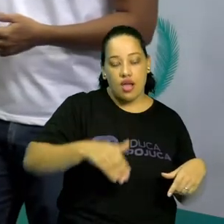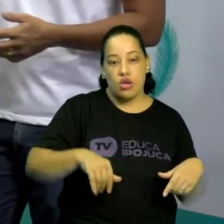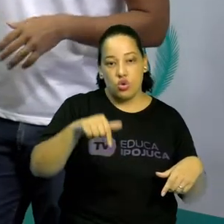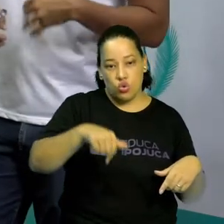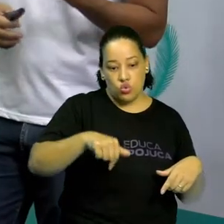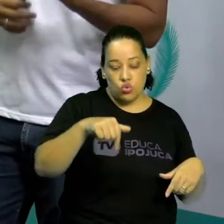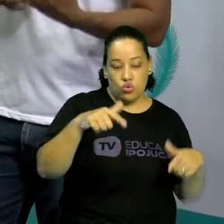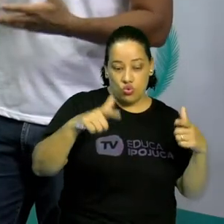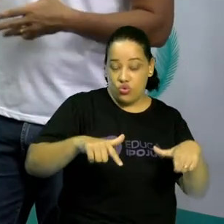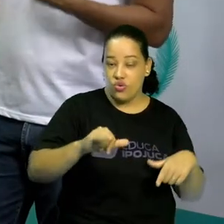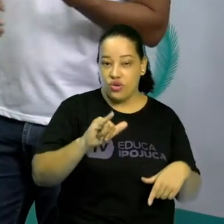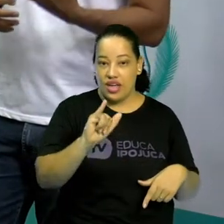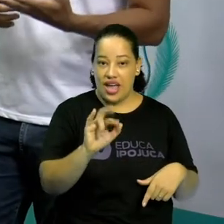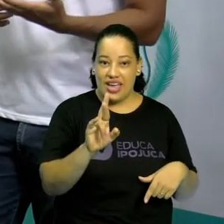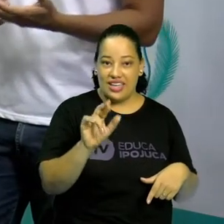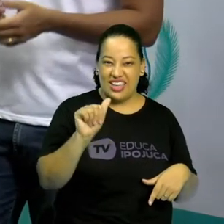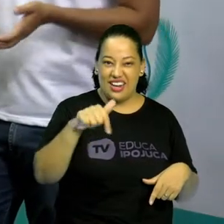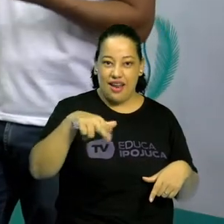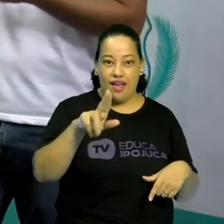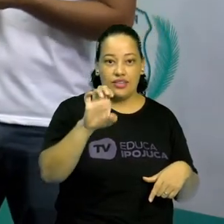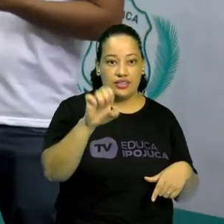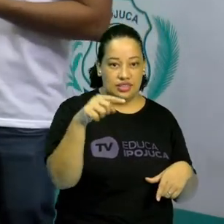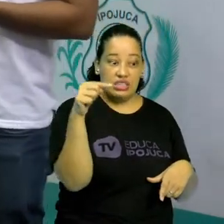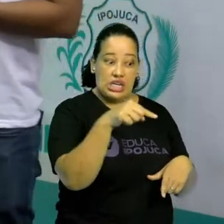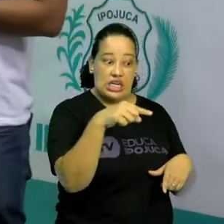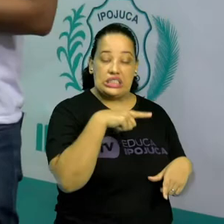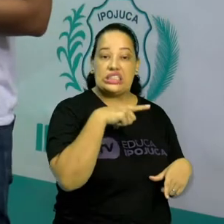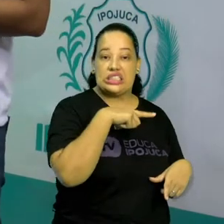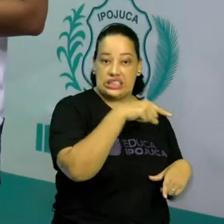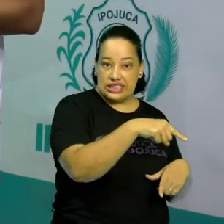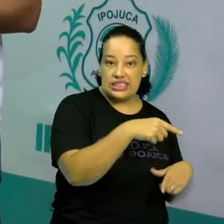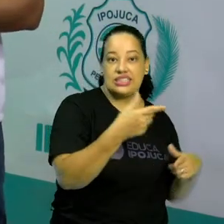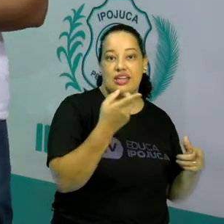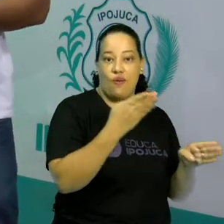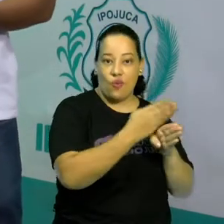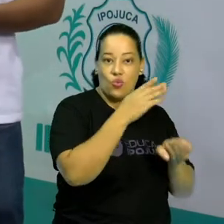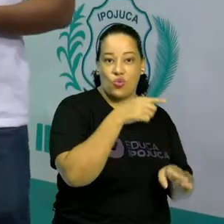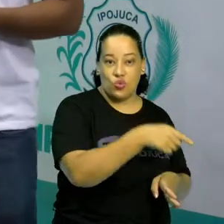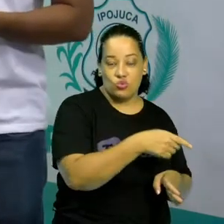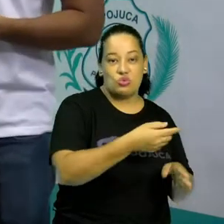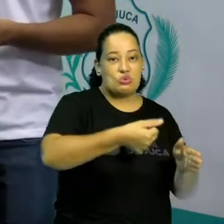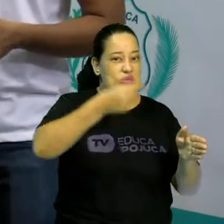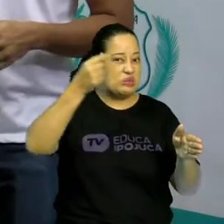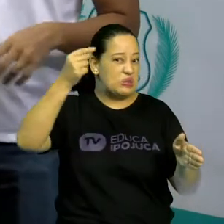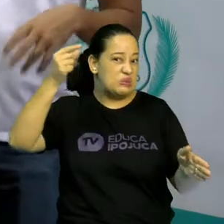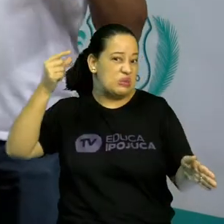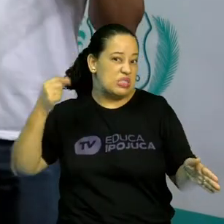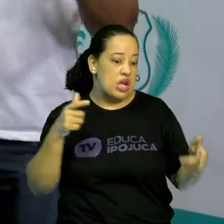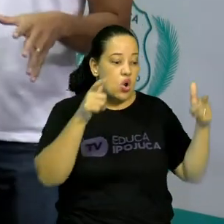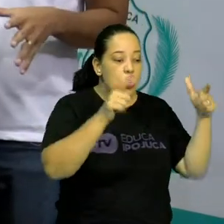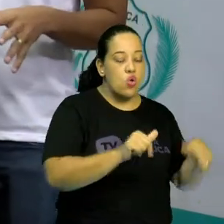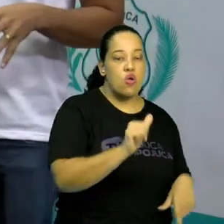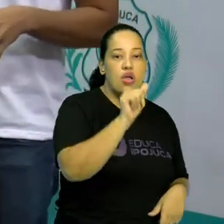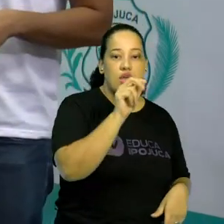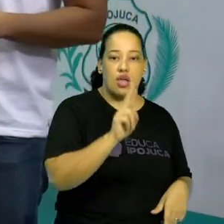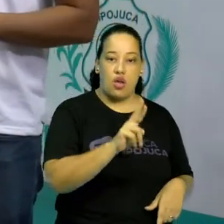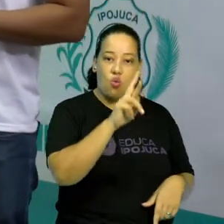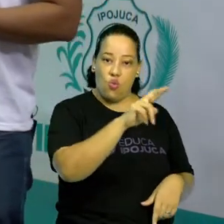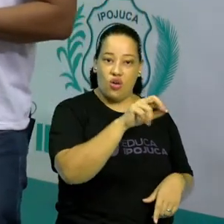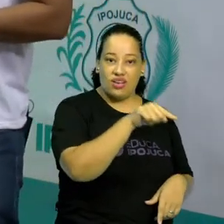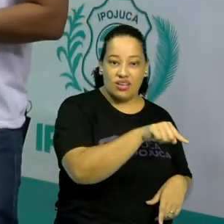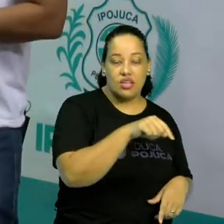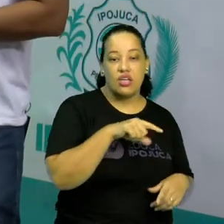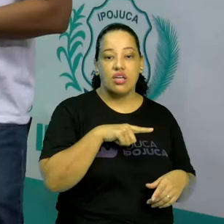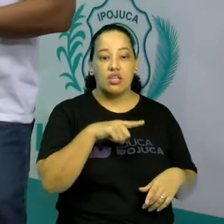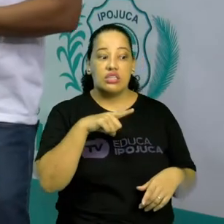origem é datada antes de 1.500 antes de Cristo, na primeira dinastia de Ur. O objetivo desse jogo